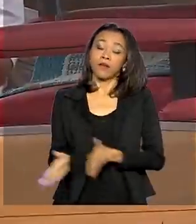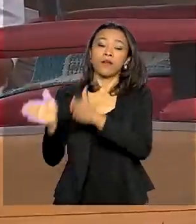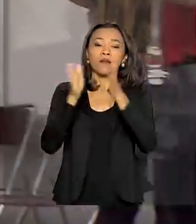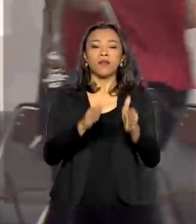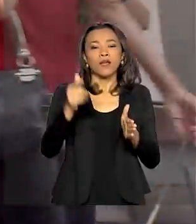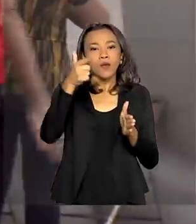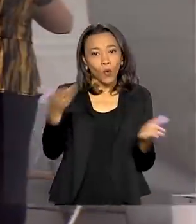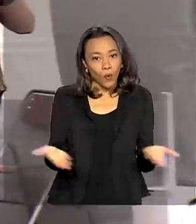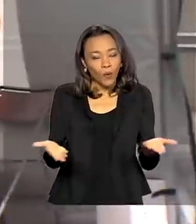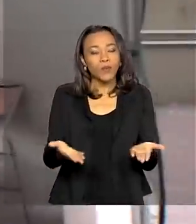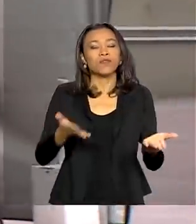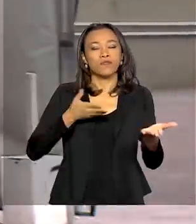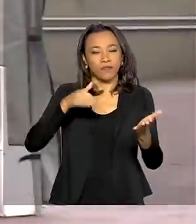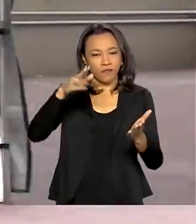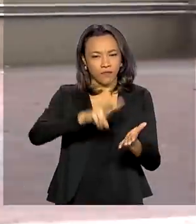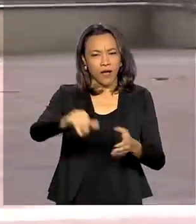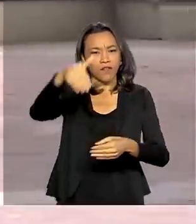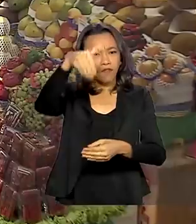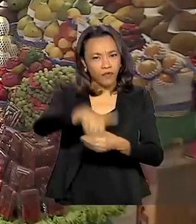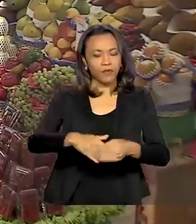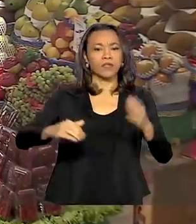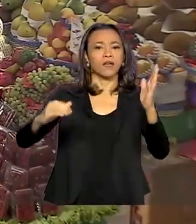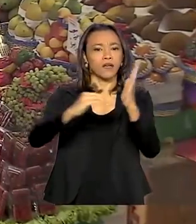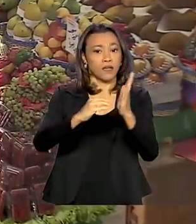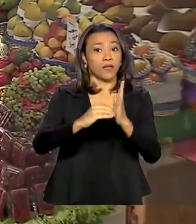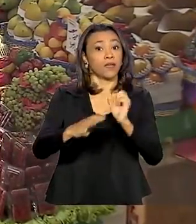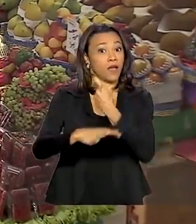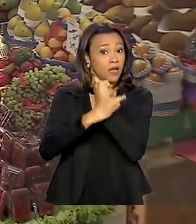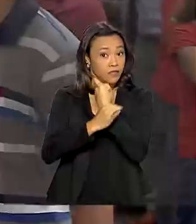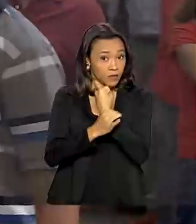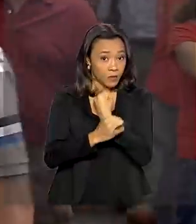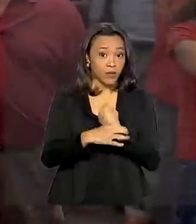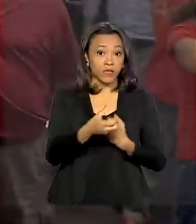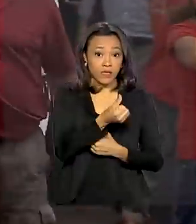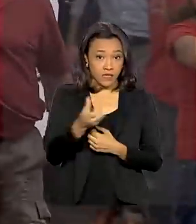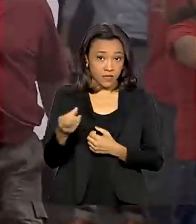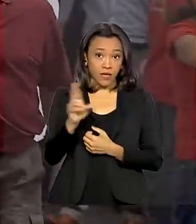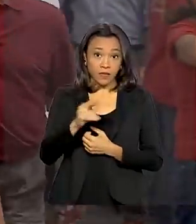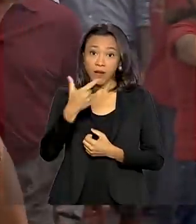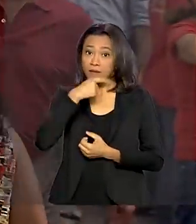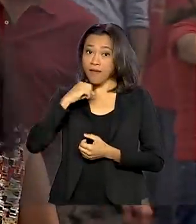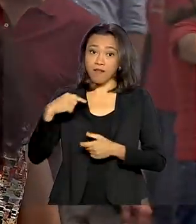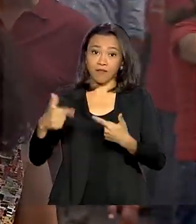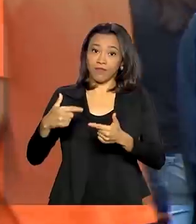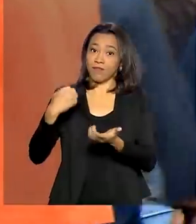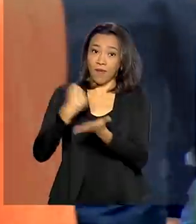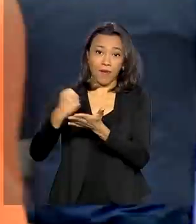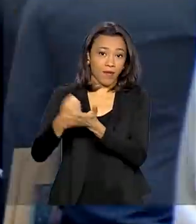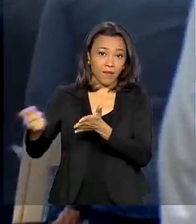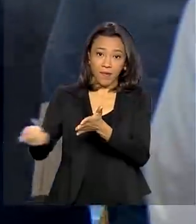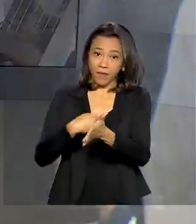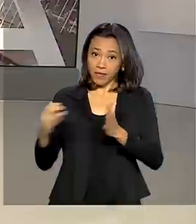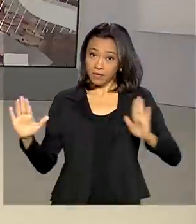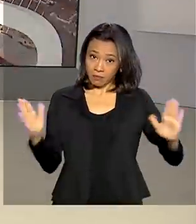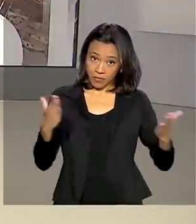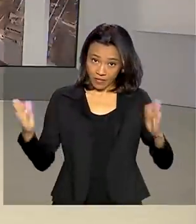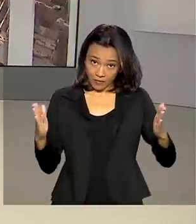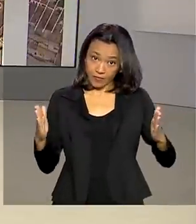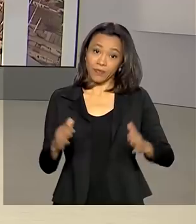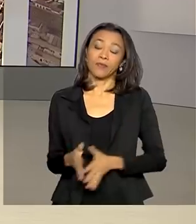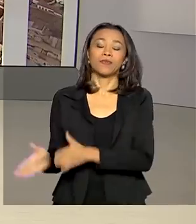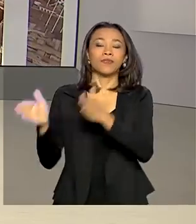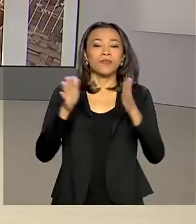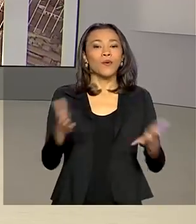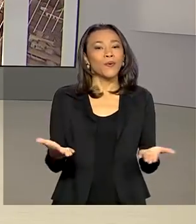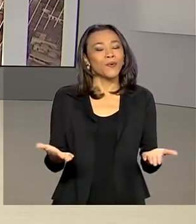hoje o projeto que garante 600 reais aos trabalhadores informais durante a emergência da Covid-19. Hoje